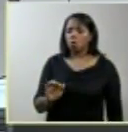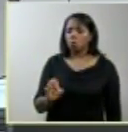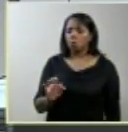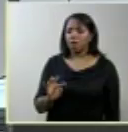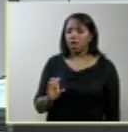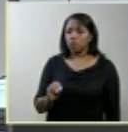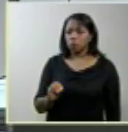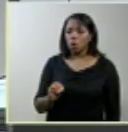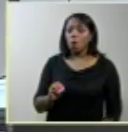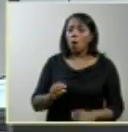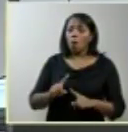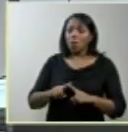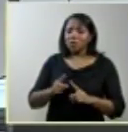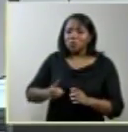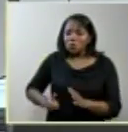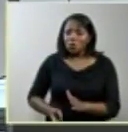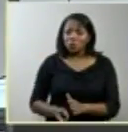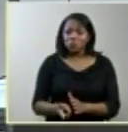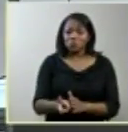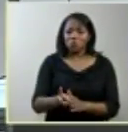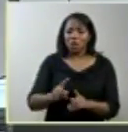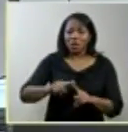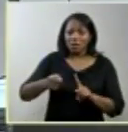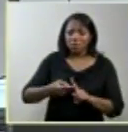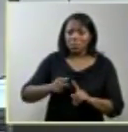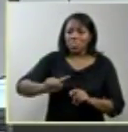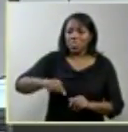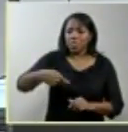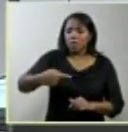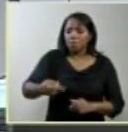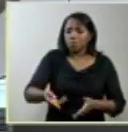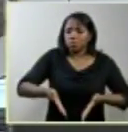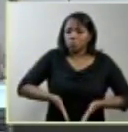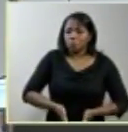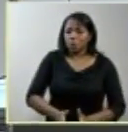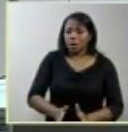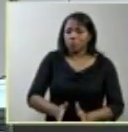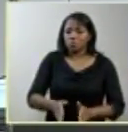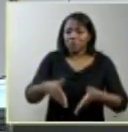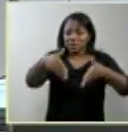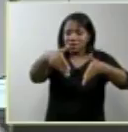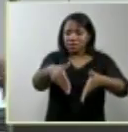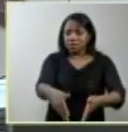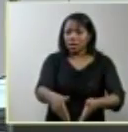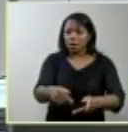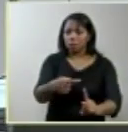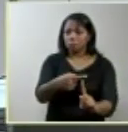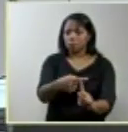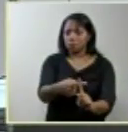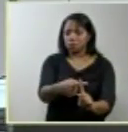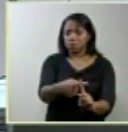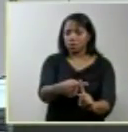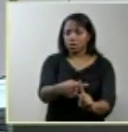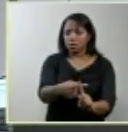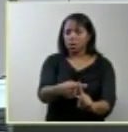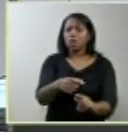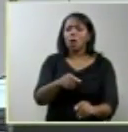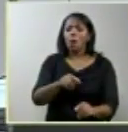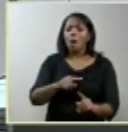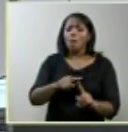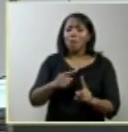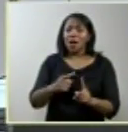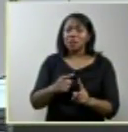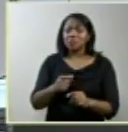de se manter grávida para enterrar o filho após o parto nem todas as mulheres sublimam o luto precoce